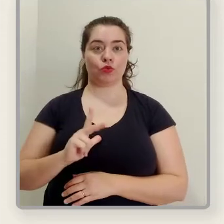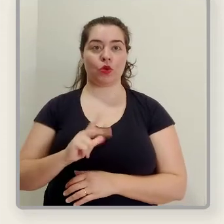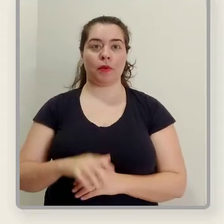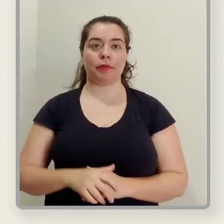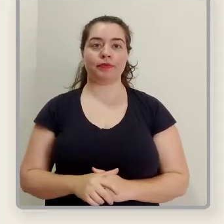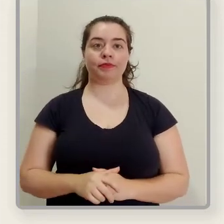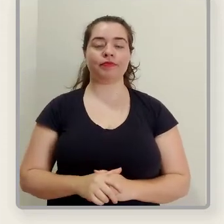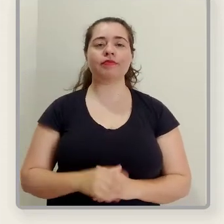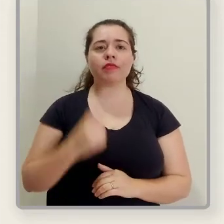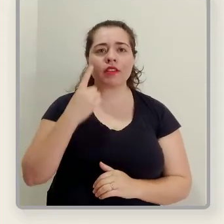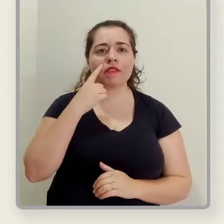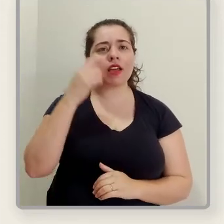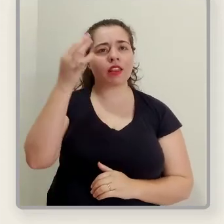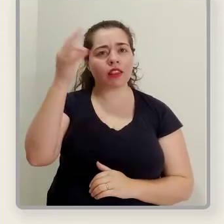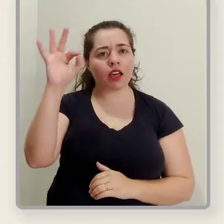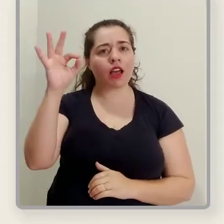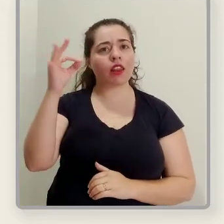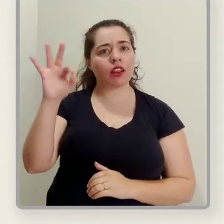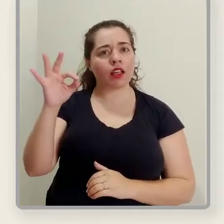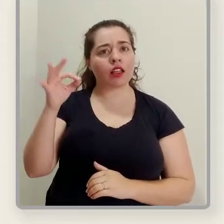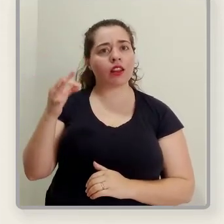confira seus dados,